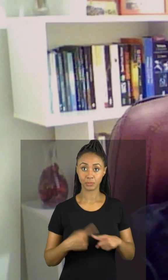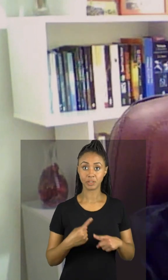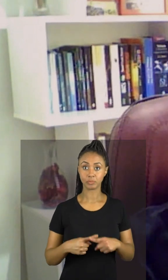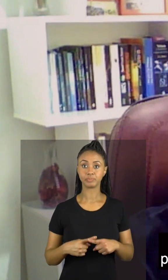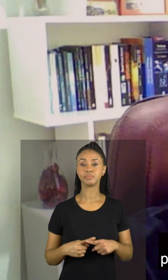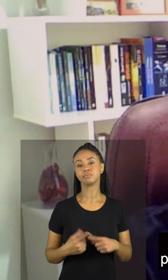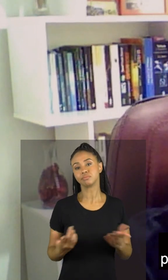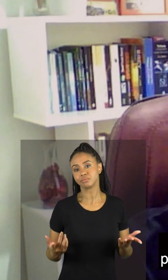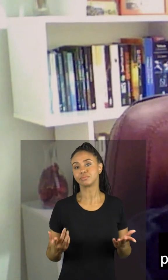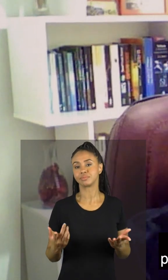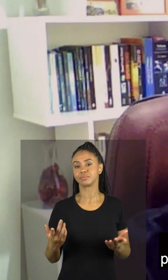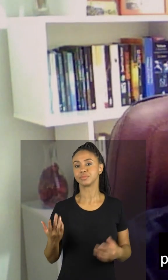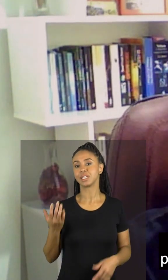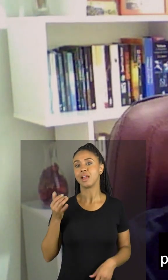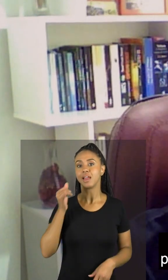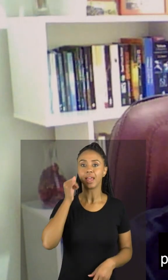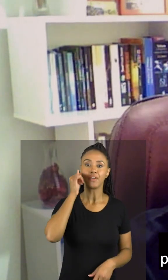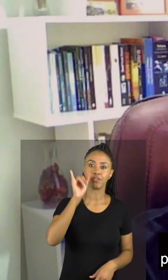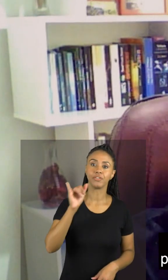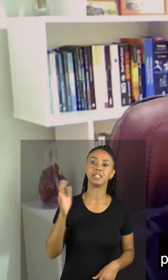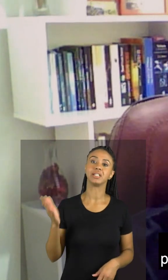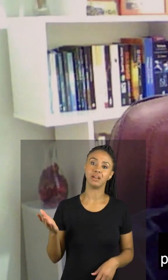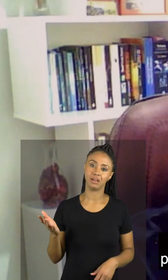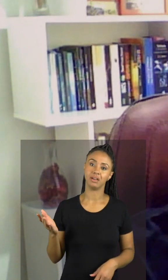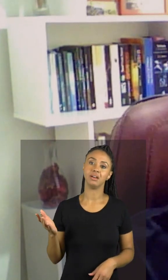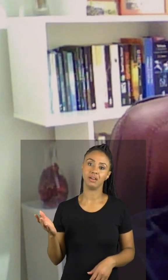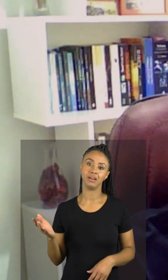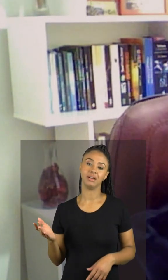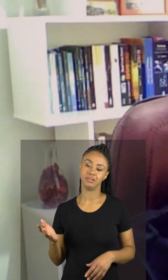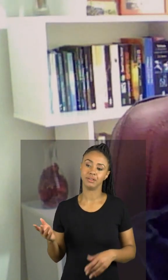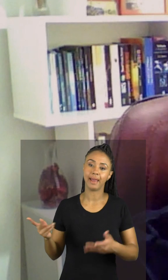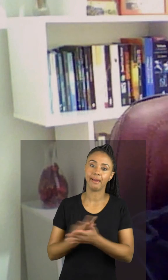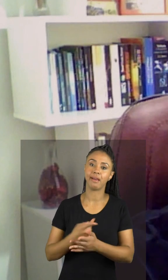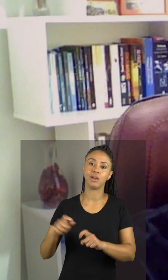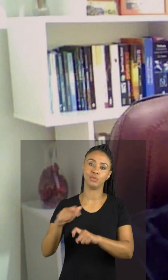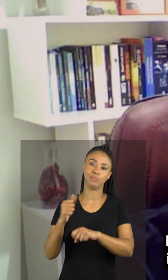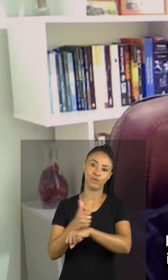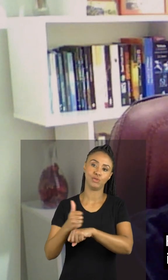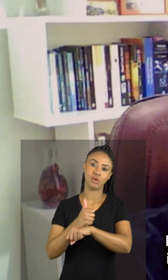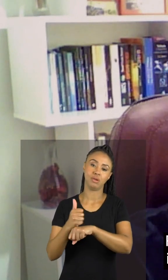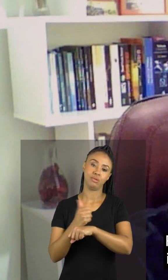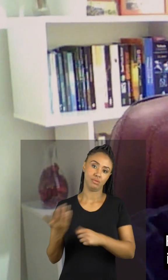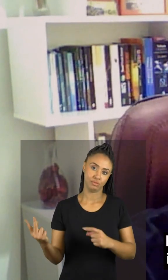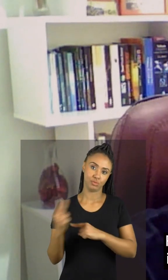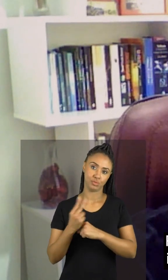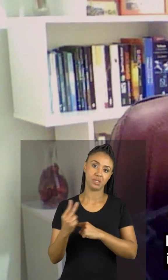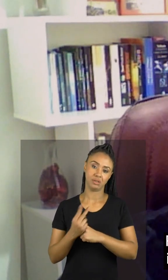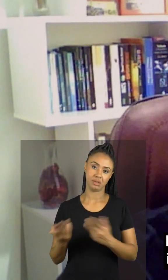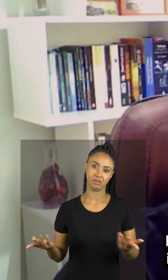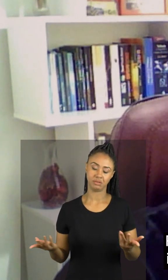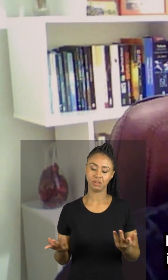para evitar que as pessoas procurem um profissional errado para cuidar do seu sono. Portanto, as pessoas